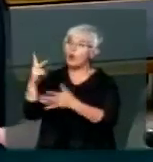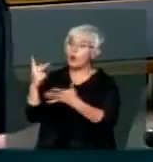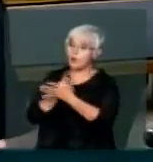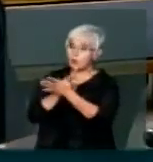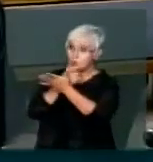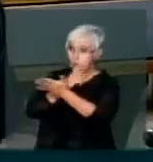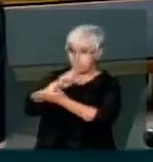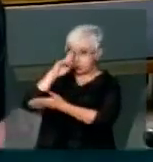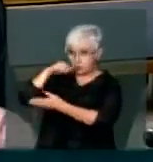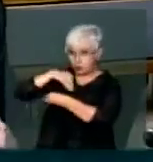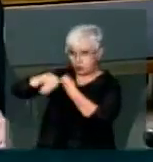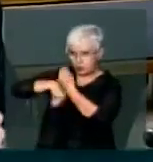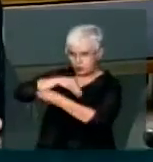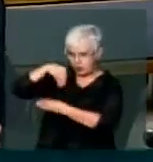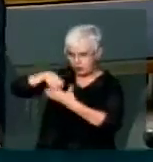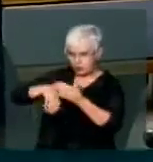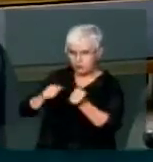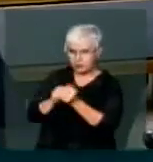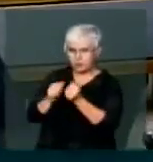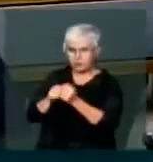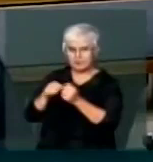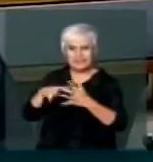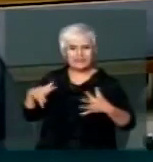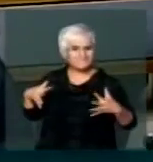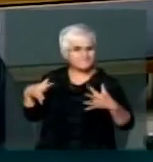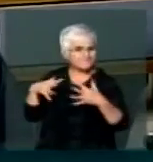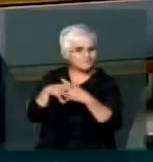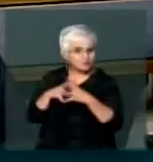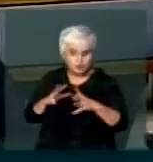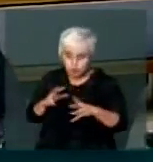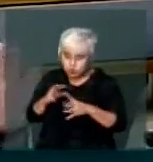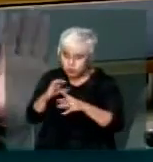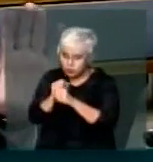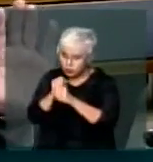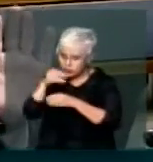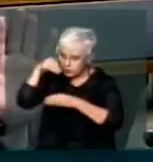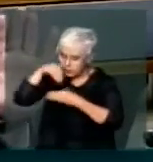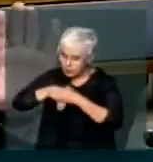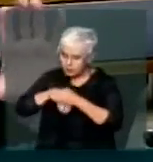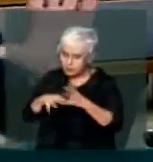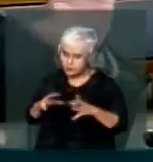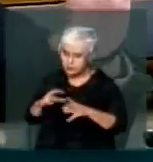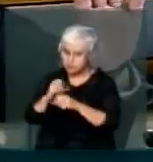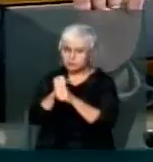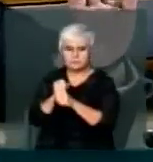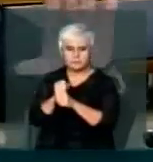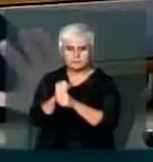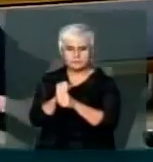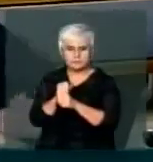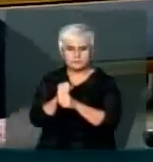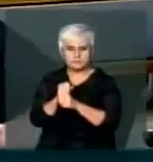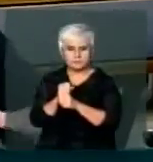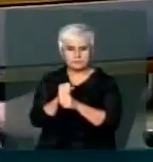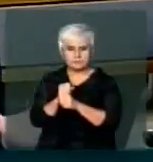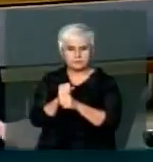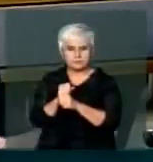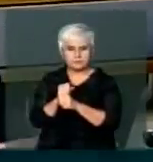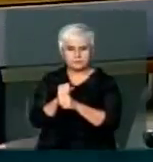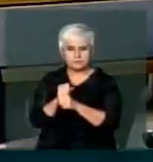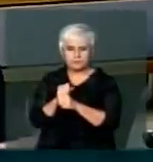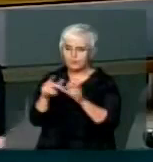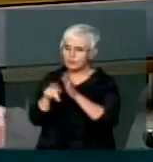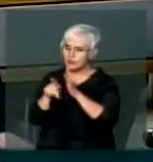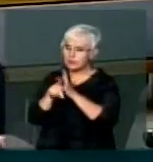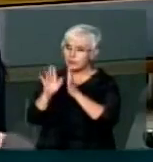que envolve vossa senhoria Ele está totalmente restrito Pelo menos até o presente momento Antes da delação premiada A